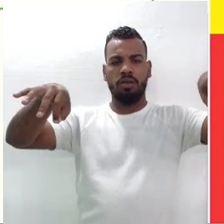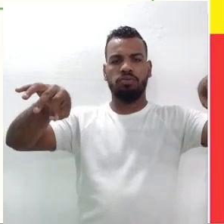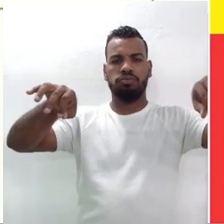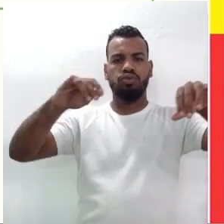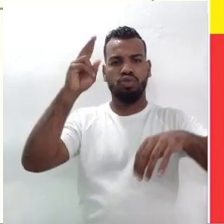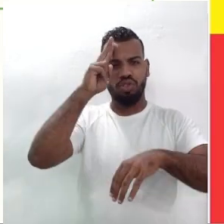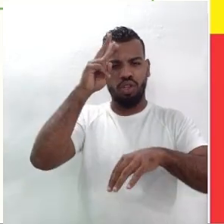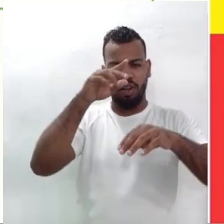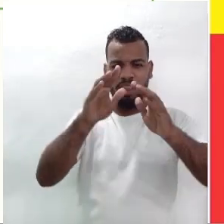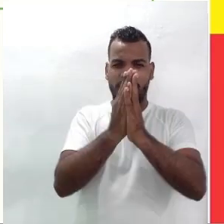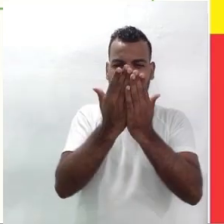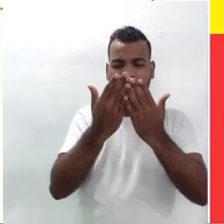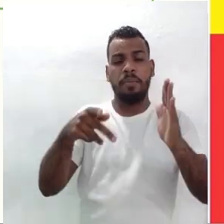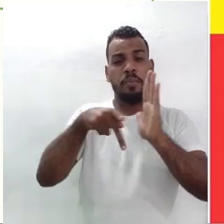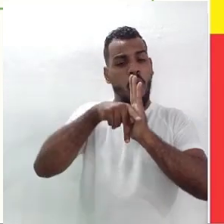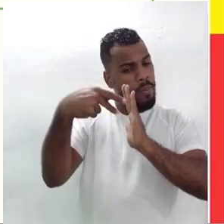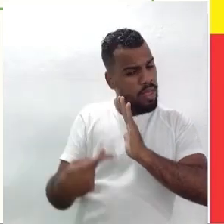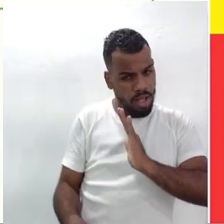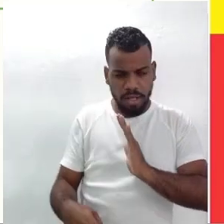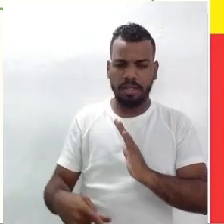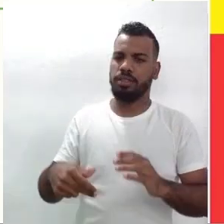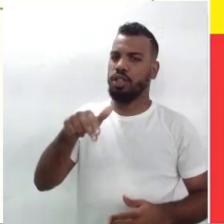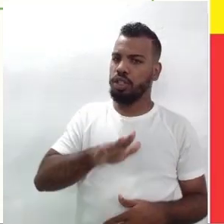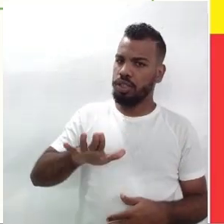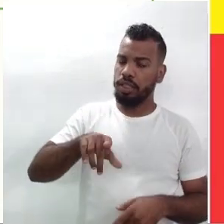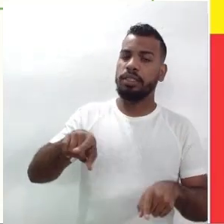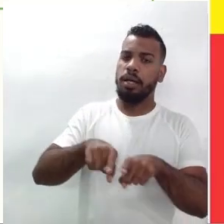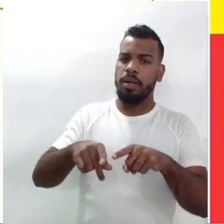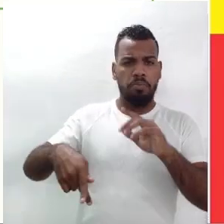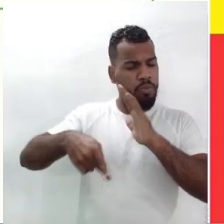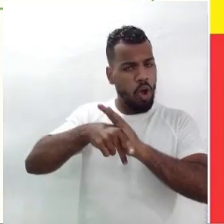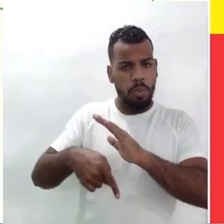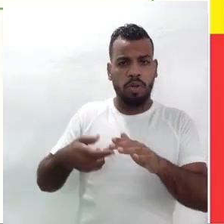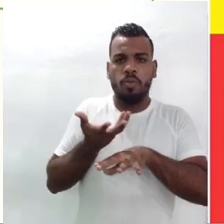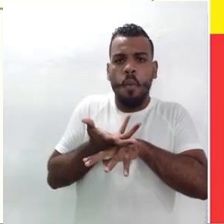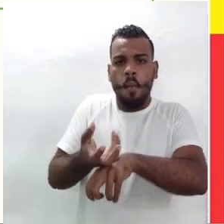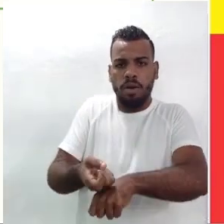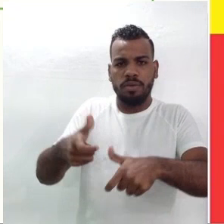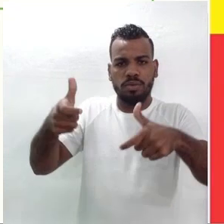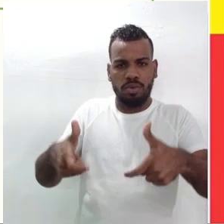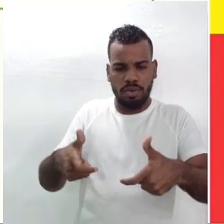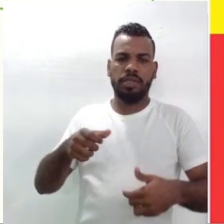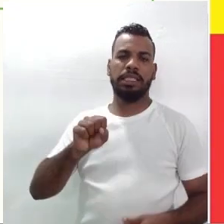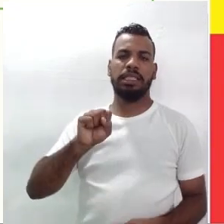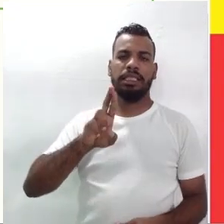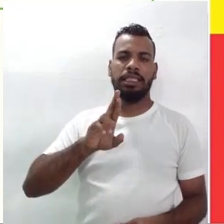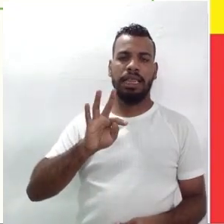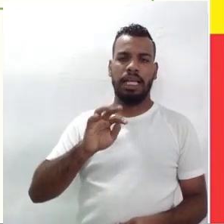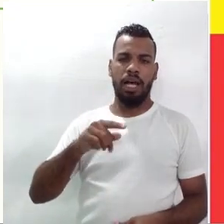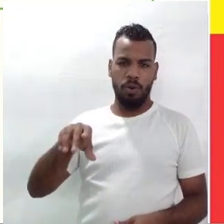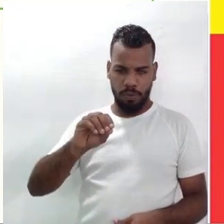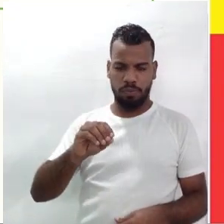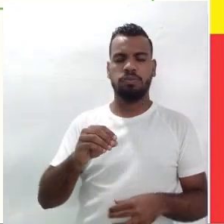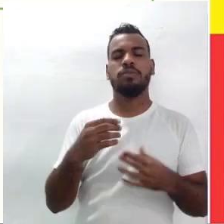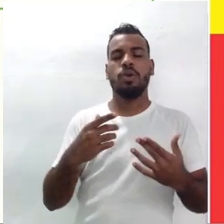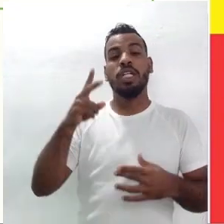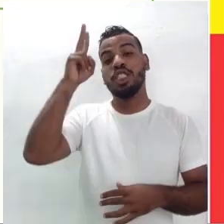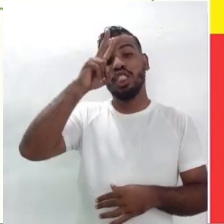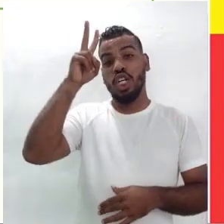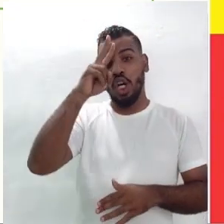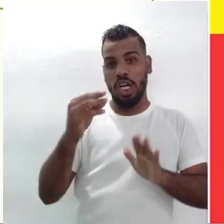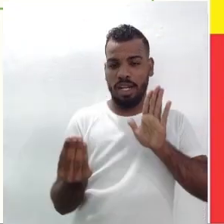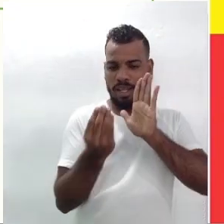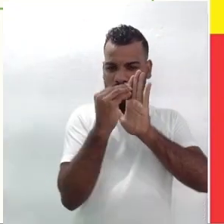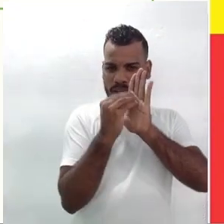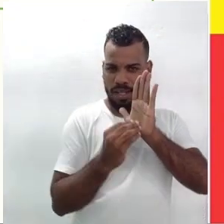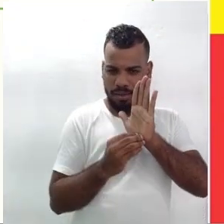tipicamente nordestina e tipicamente sertaneja, as histórias contadas, elas